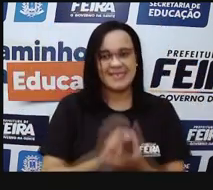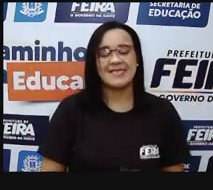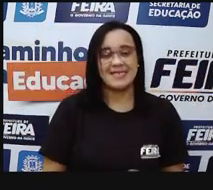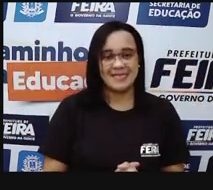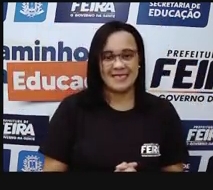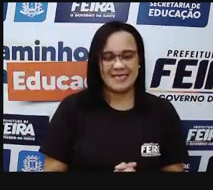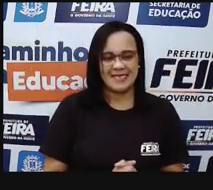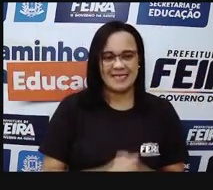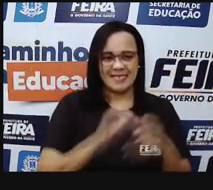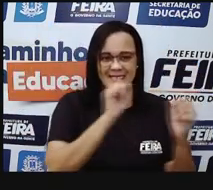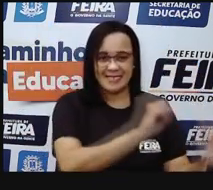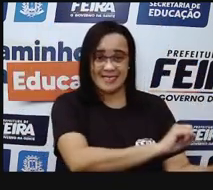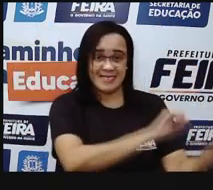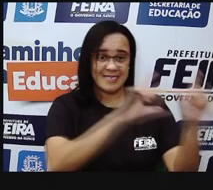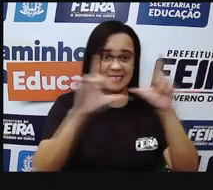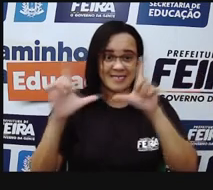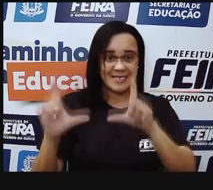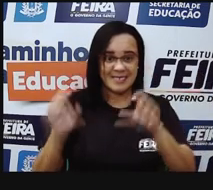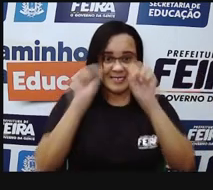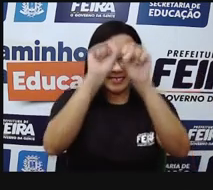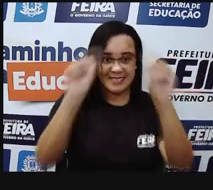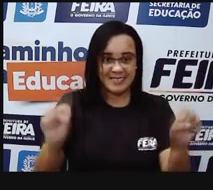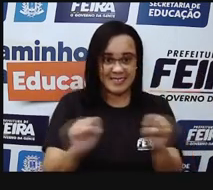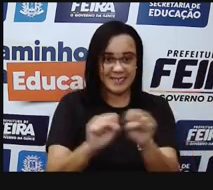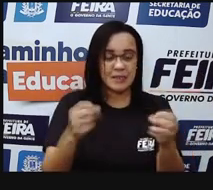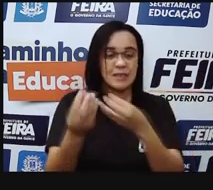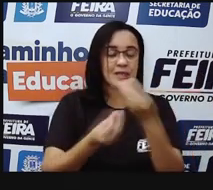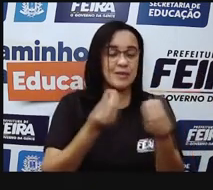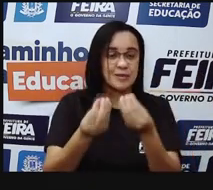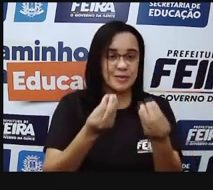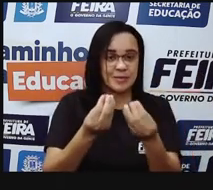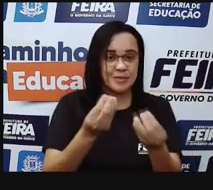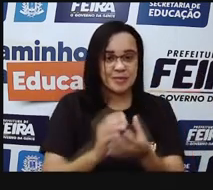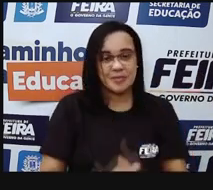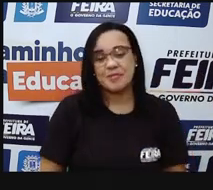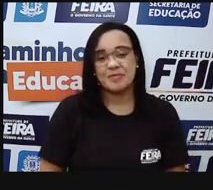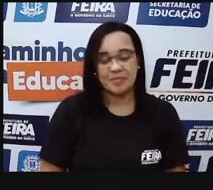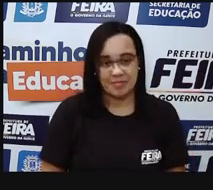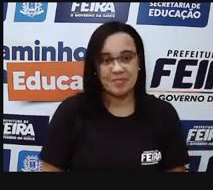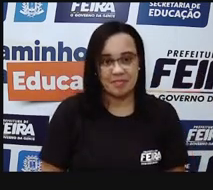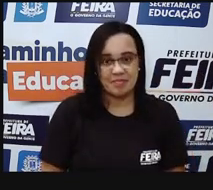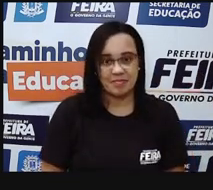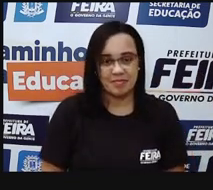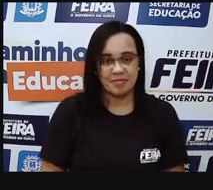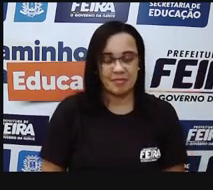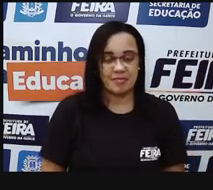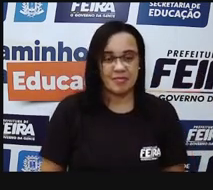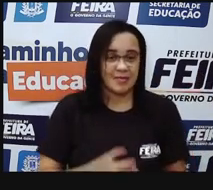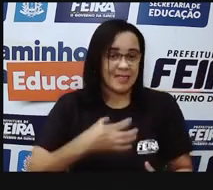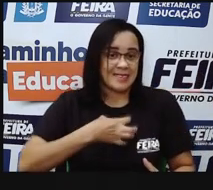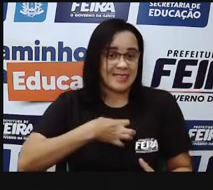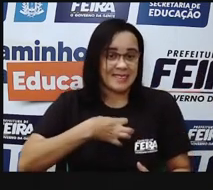o nosso outro sistema, né? Desculpa, o nosso outro sentido, que é o sentido da